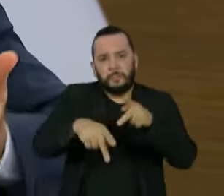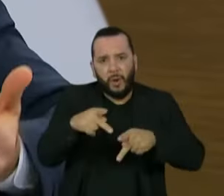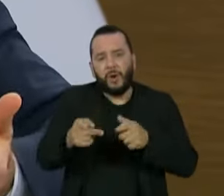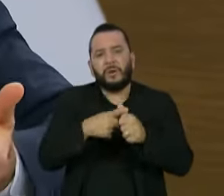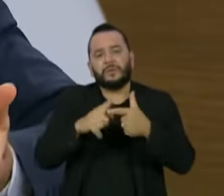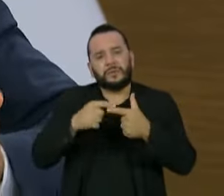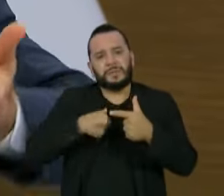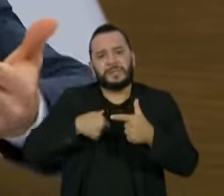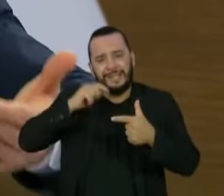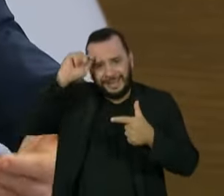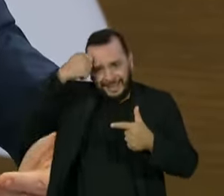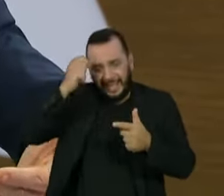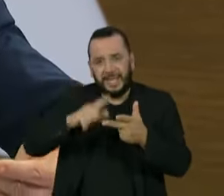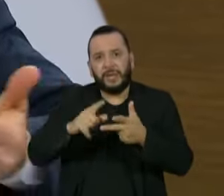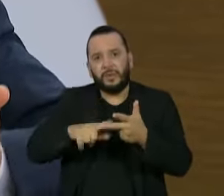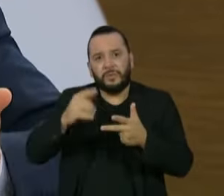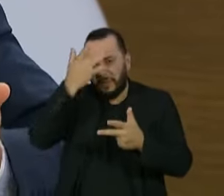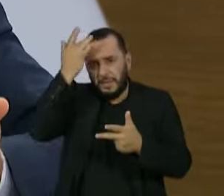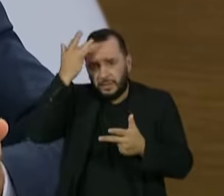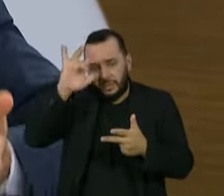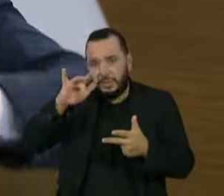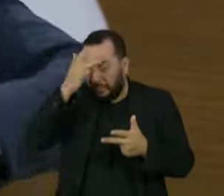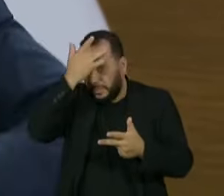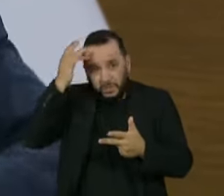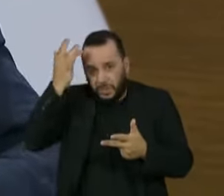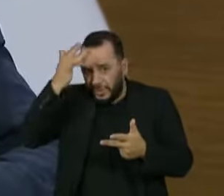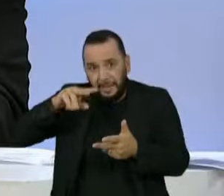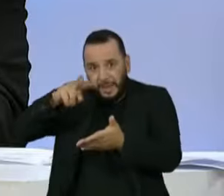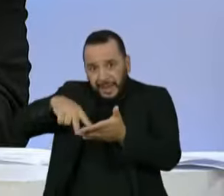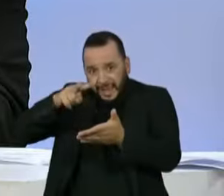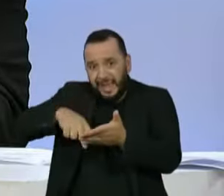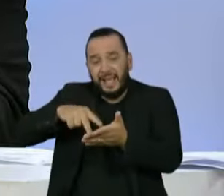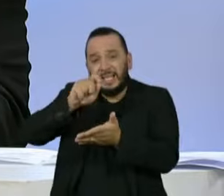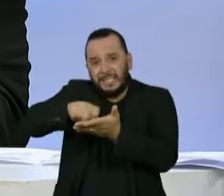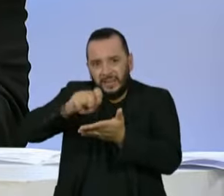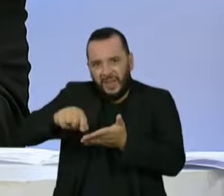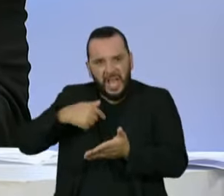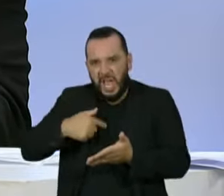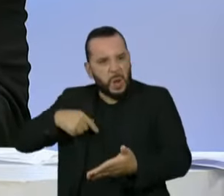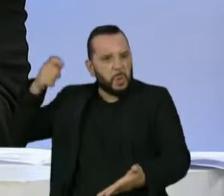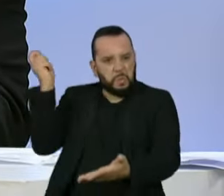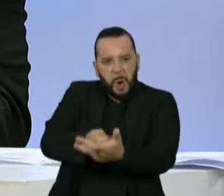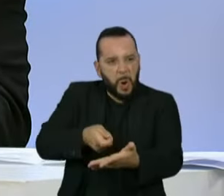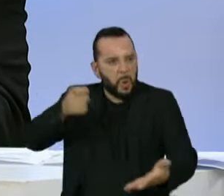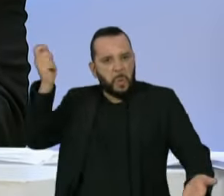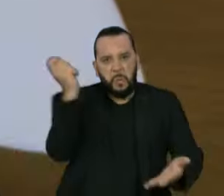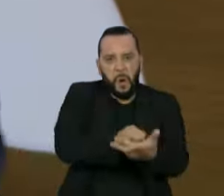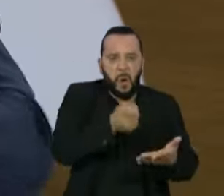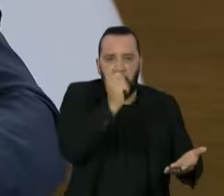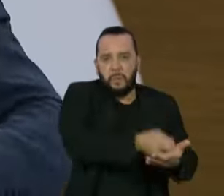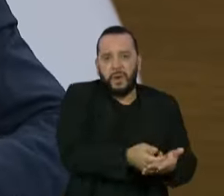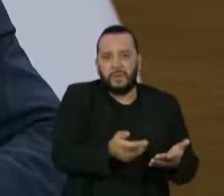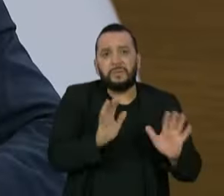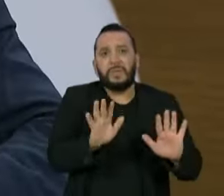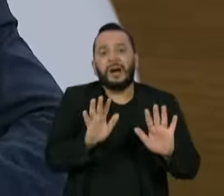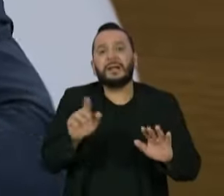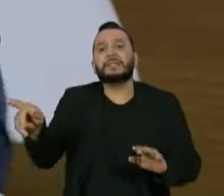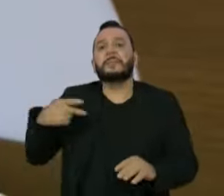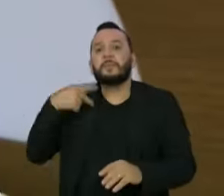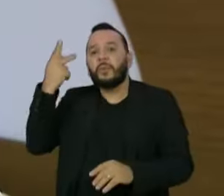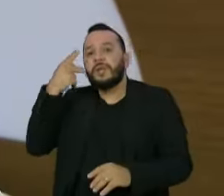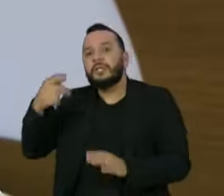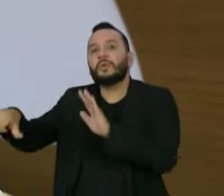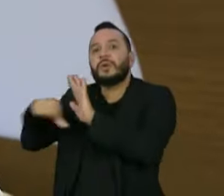maior prejuízo ocasiona a nação são crimes praticados por políticos. Quando se desvia a verba da saúde, você está matando milhões de pessoas.